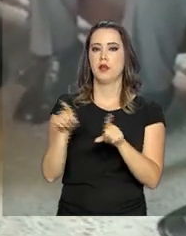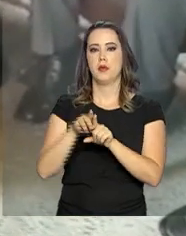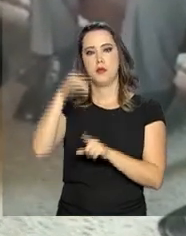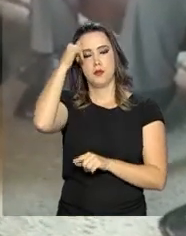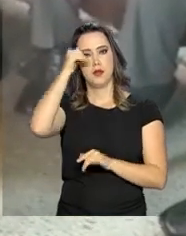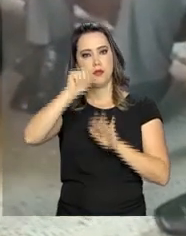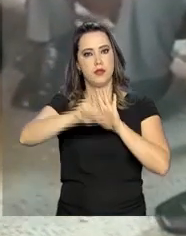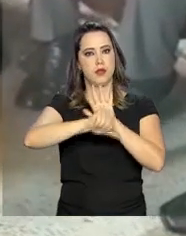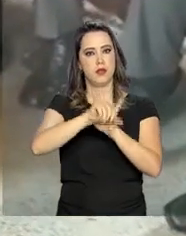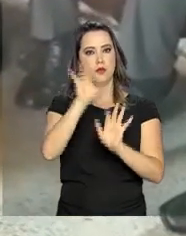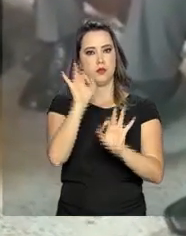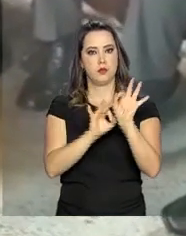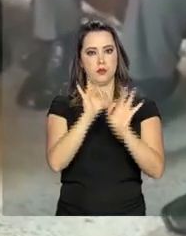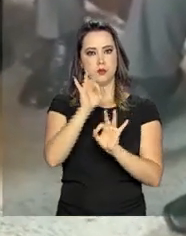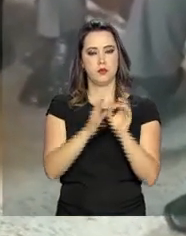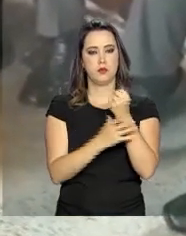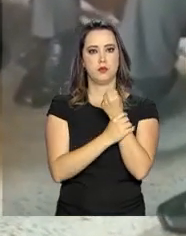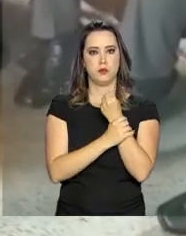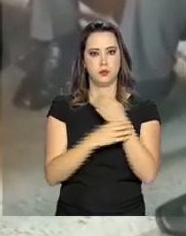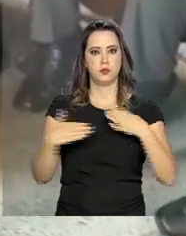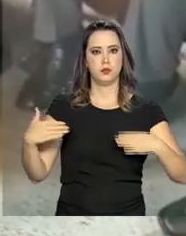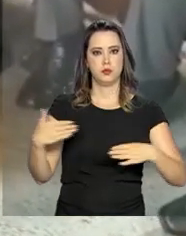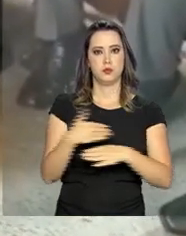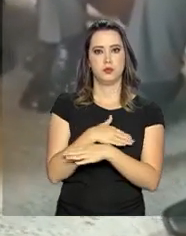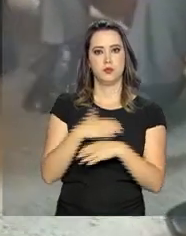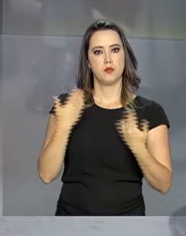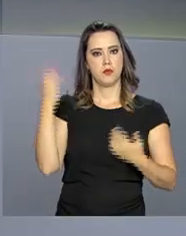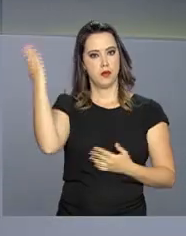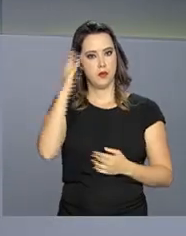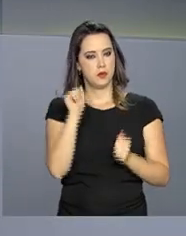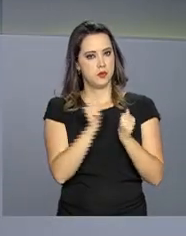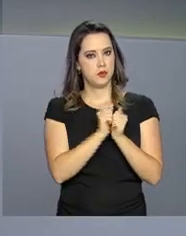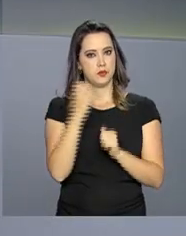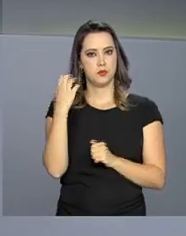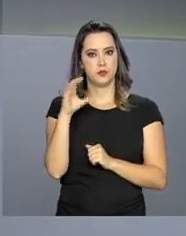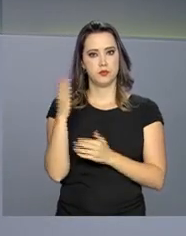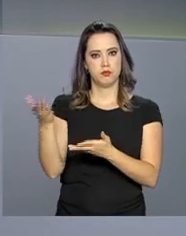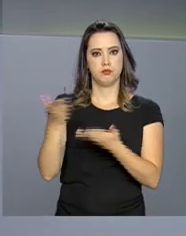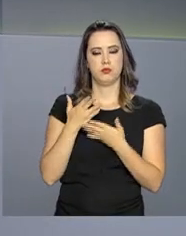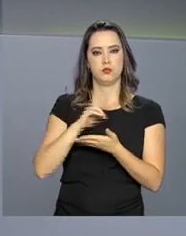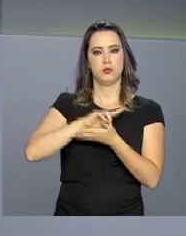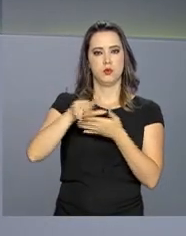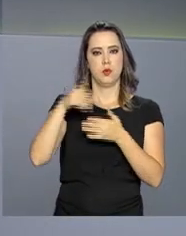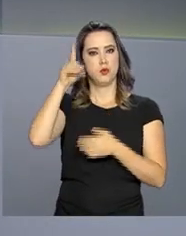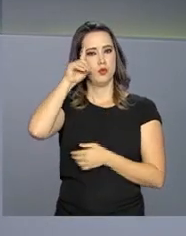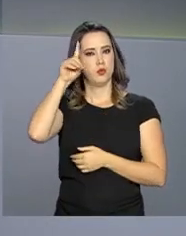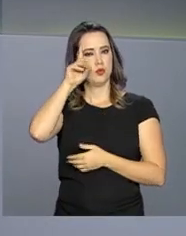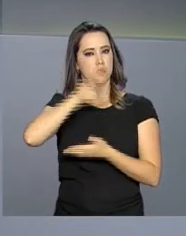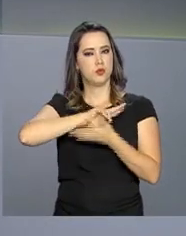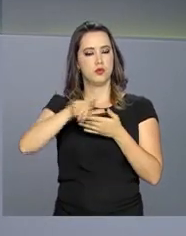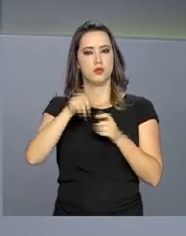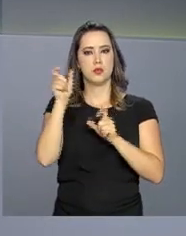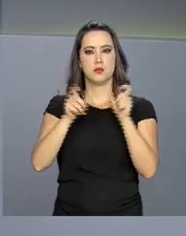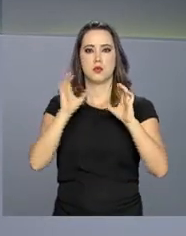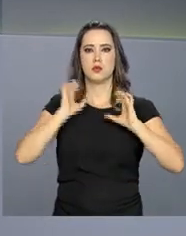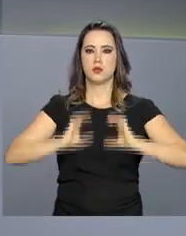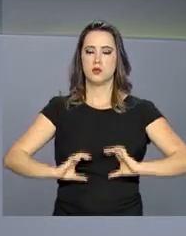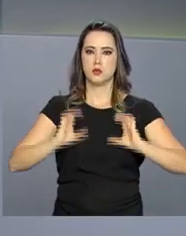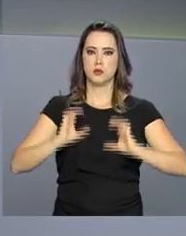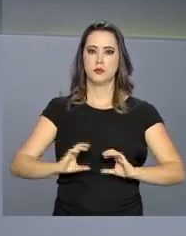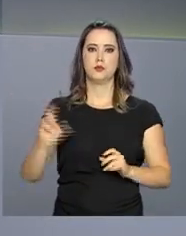organizado e segurança nas fronteiras. Brasil e Colômbia têm recebido diariamente grande número de cidadãos